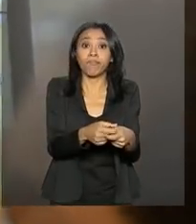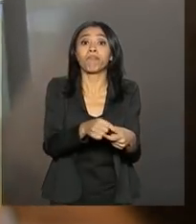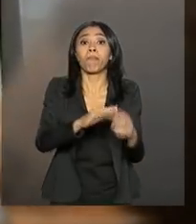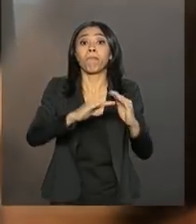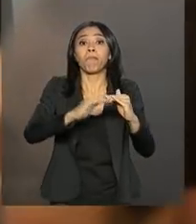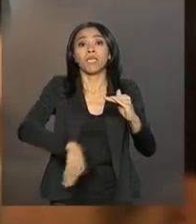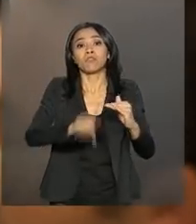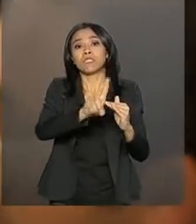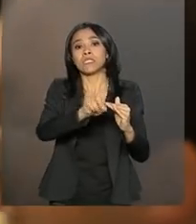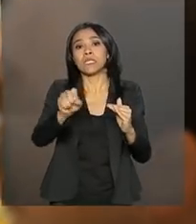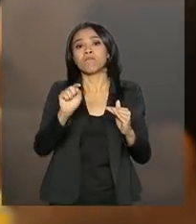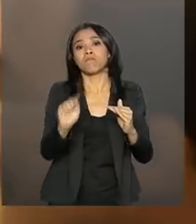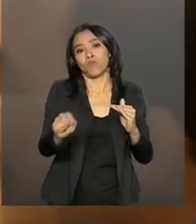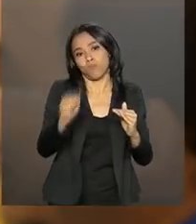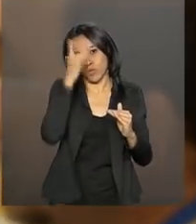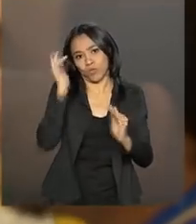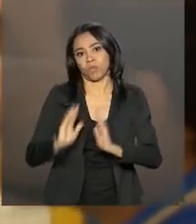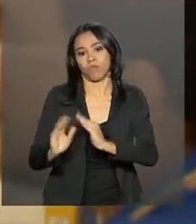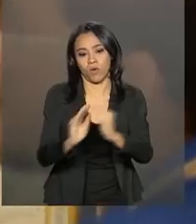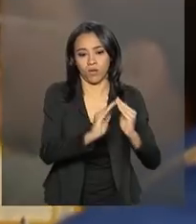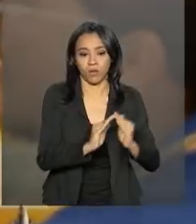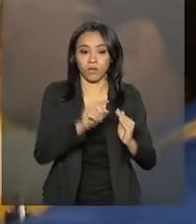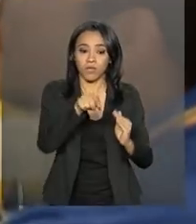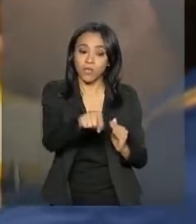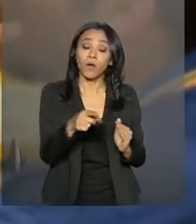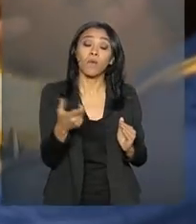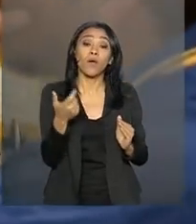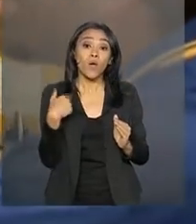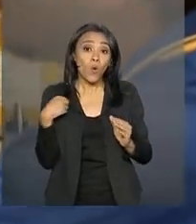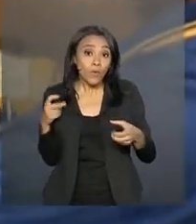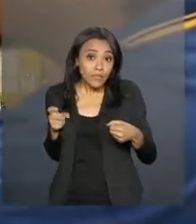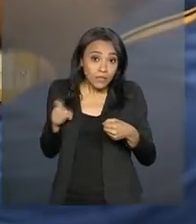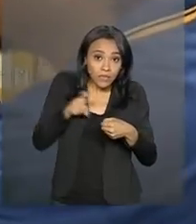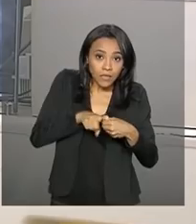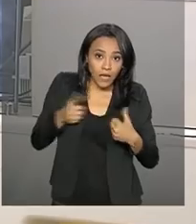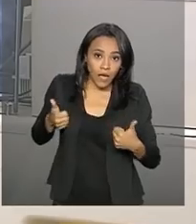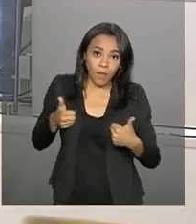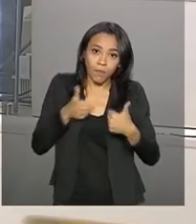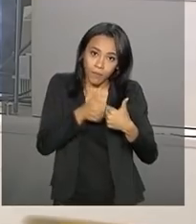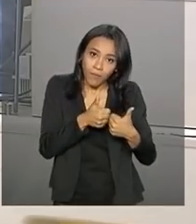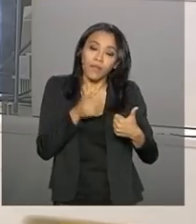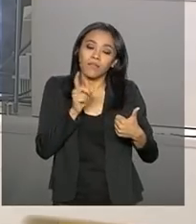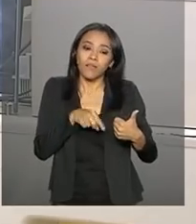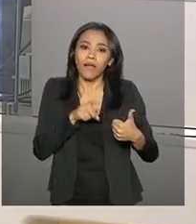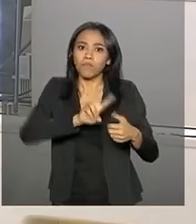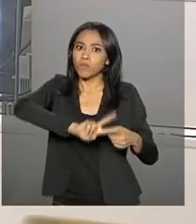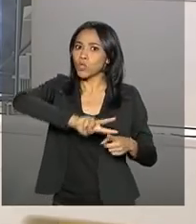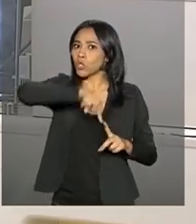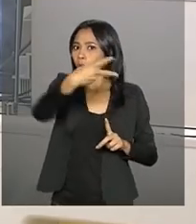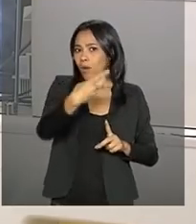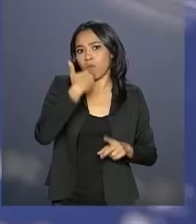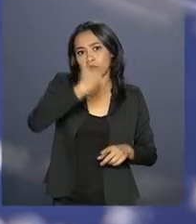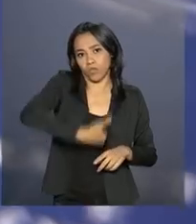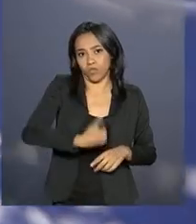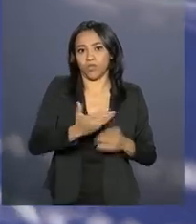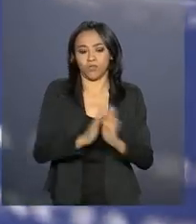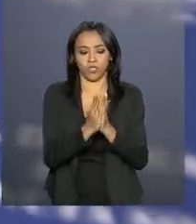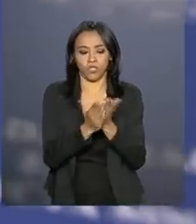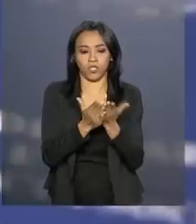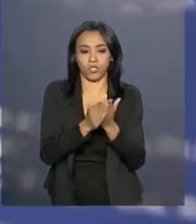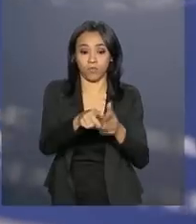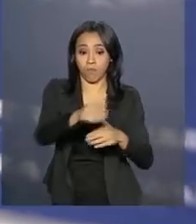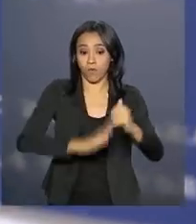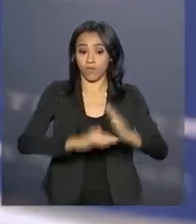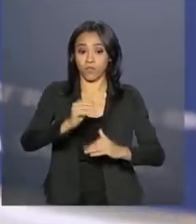habitantes. Com o convênio, o número de pontos de atendimento ao trabalhador brasileiro pode mais que dobrar. Atualmente, as carteiras